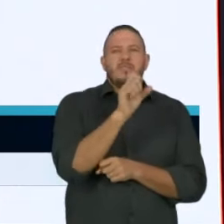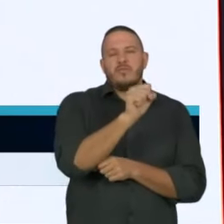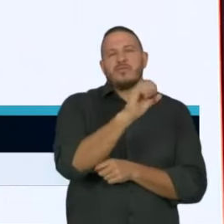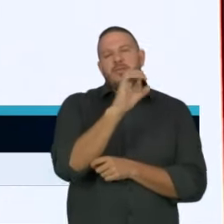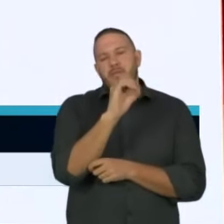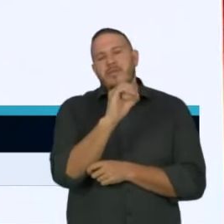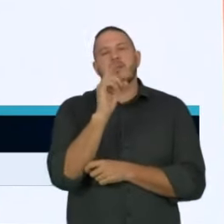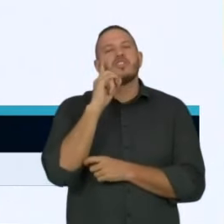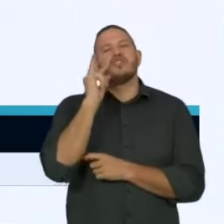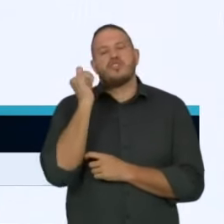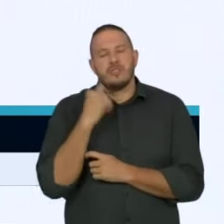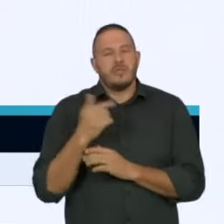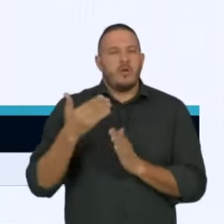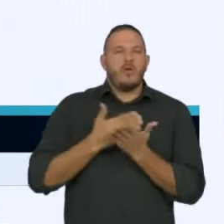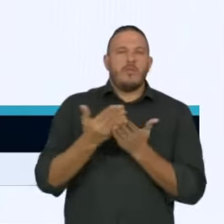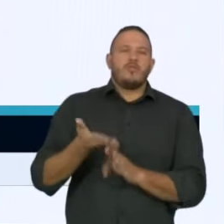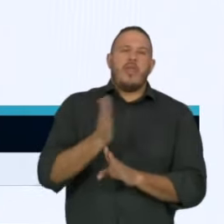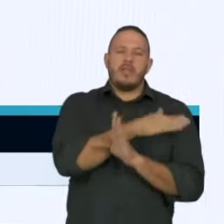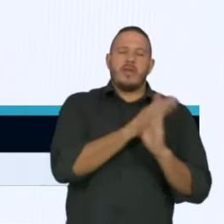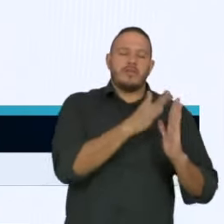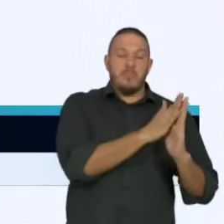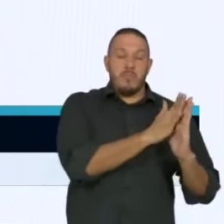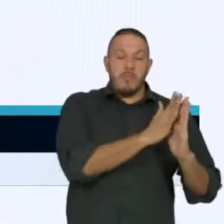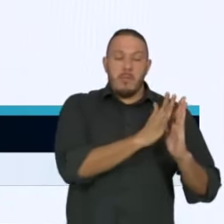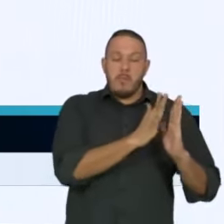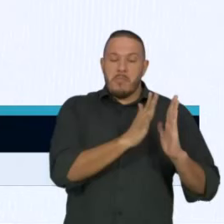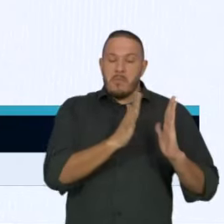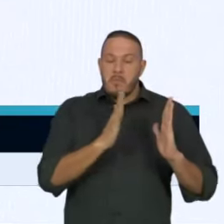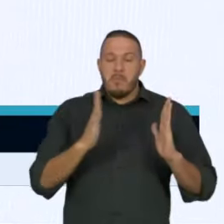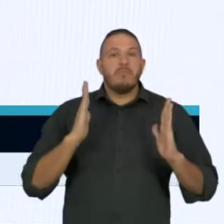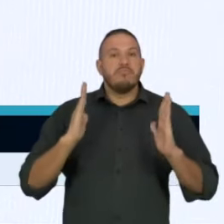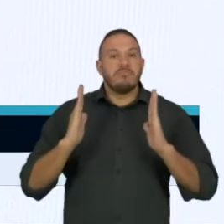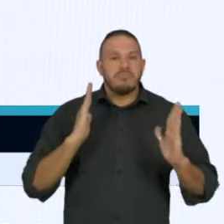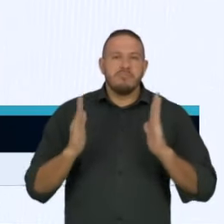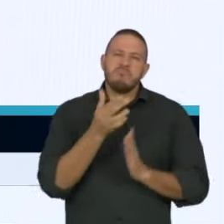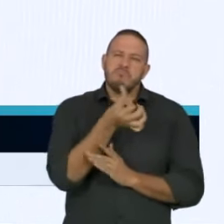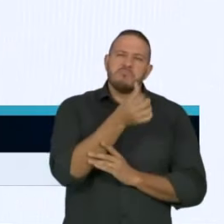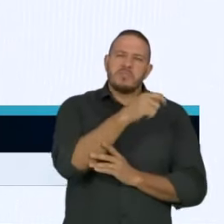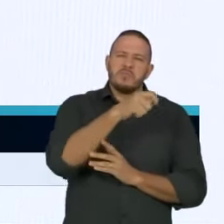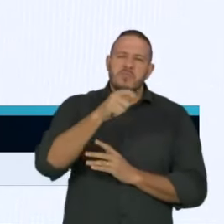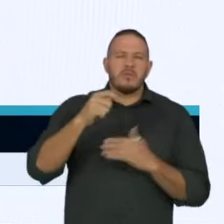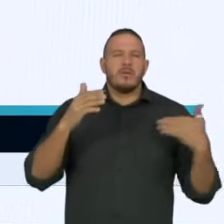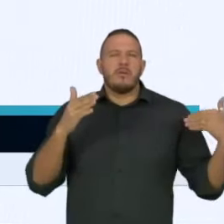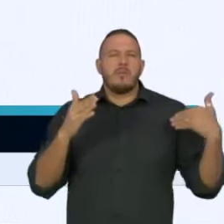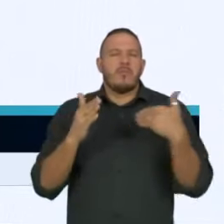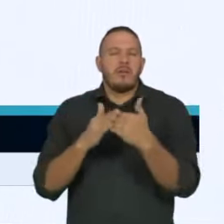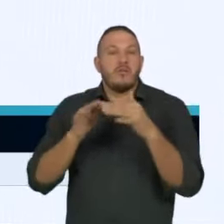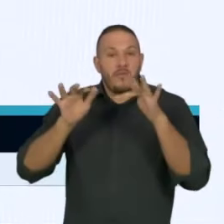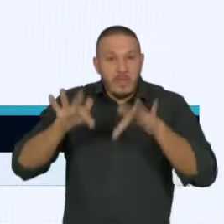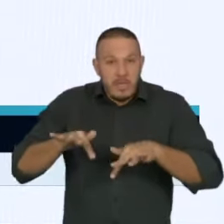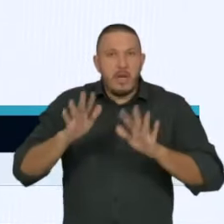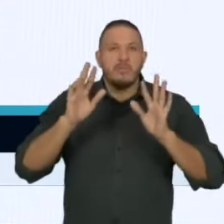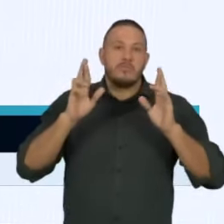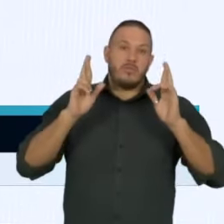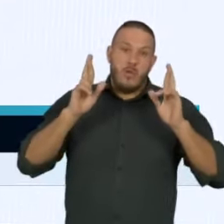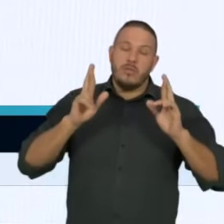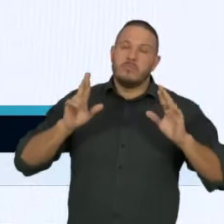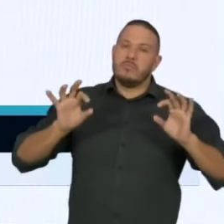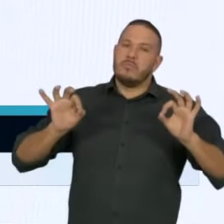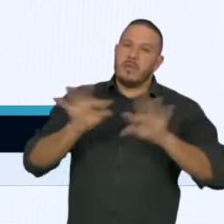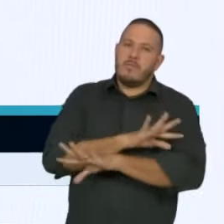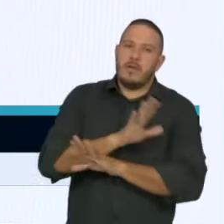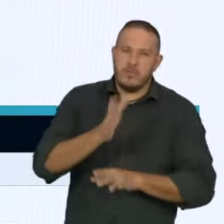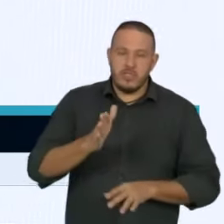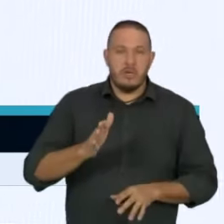ou seja, ela começou lá atrás, vai 180 dias, já esperamos que lá no final ela já tenha terminado. A